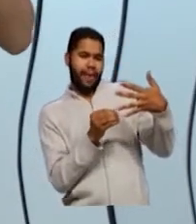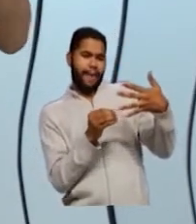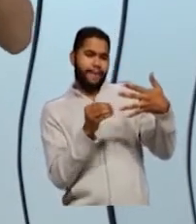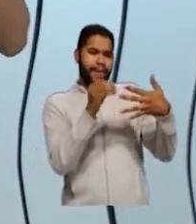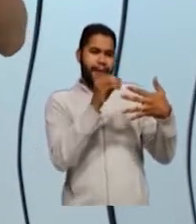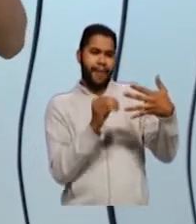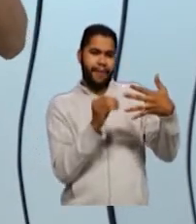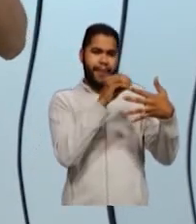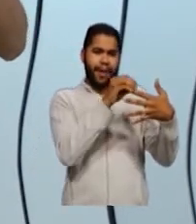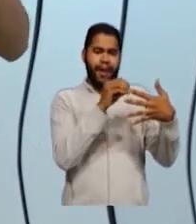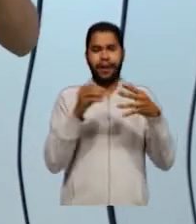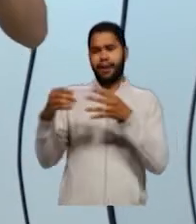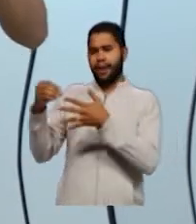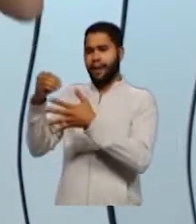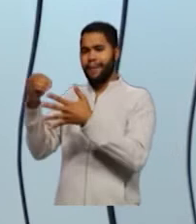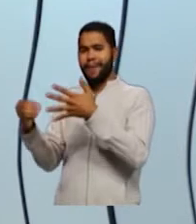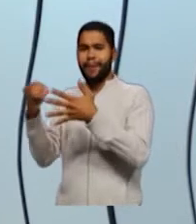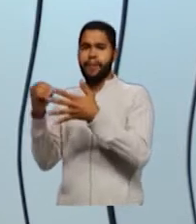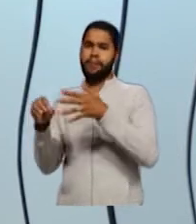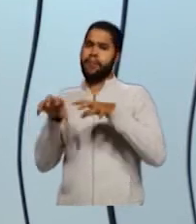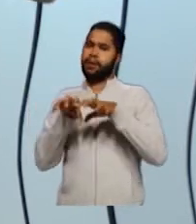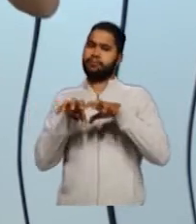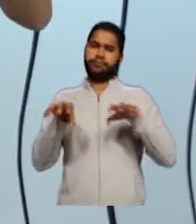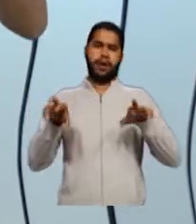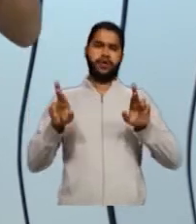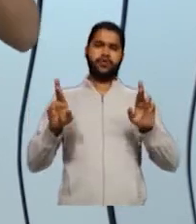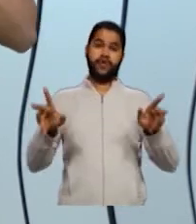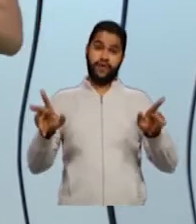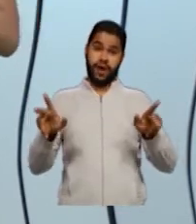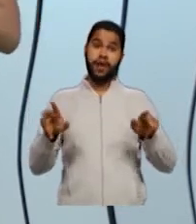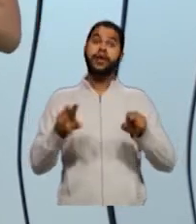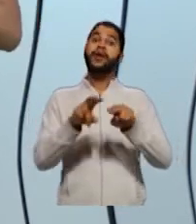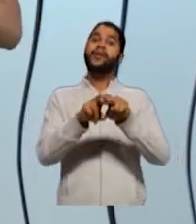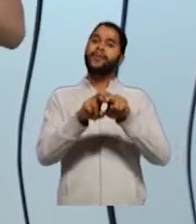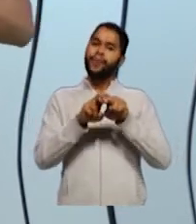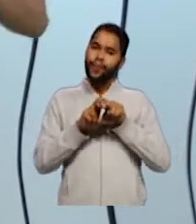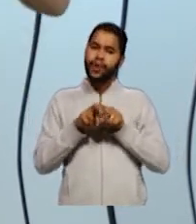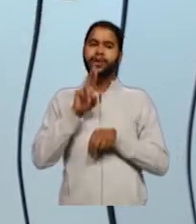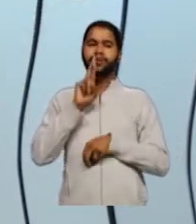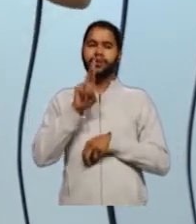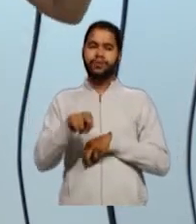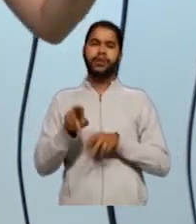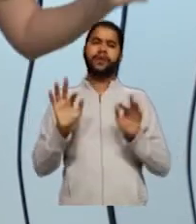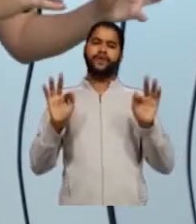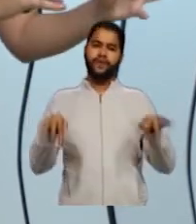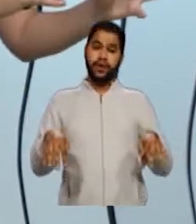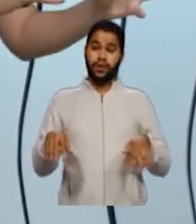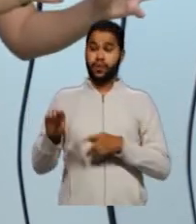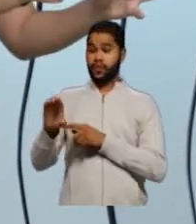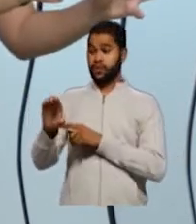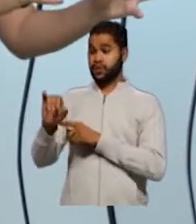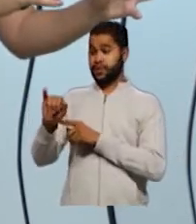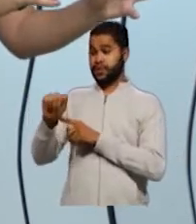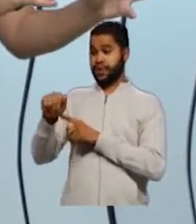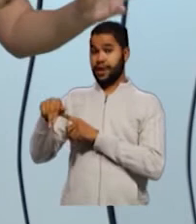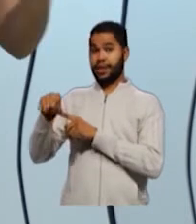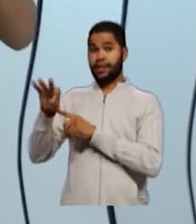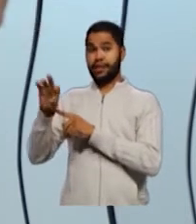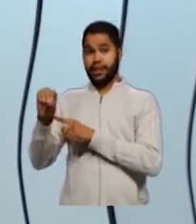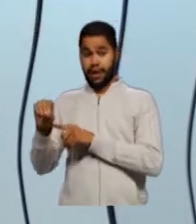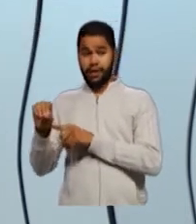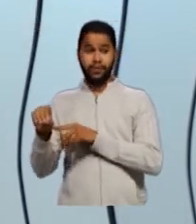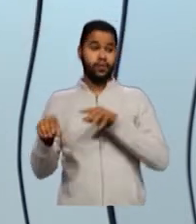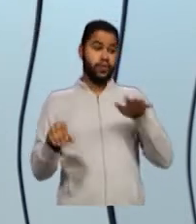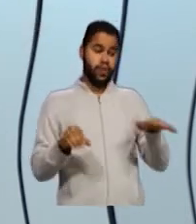substâncias, esses componentes, eram colocados de forma diferente no cianato, que era inorgânico,